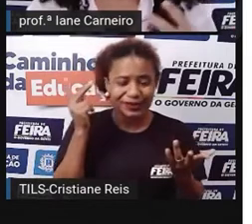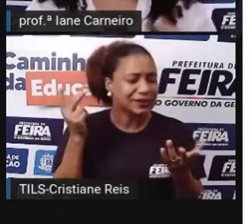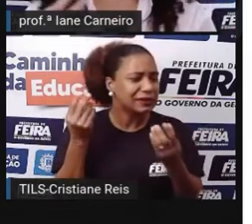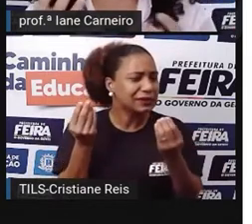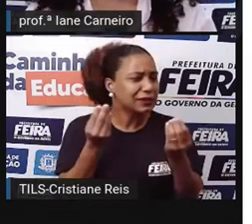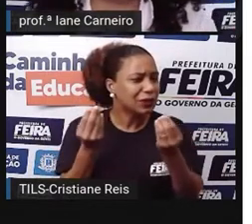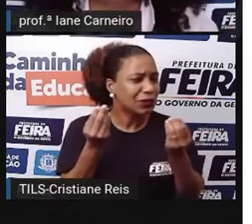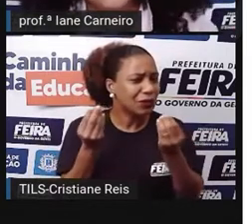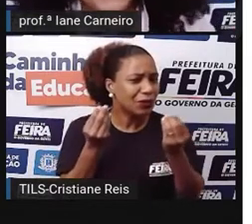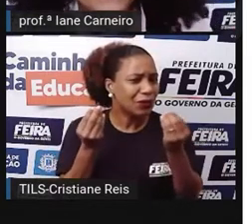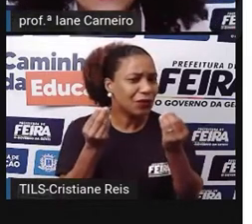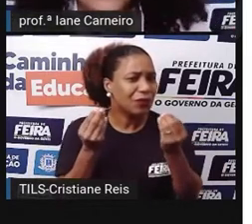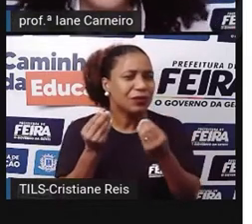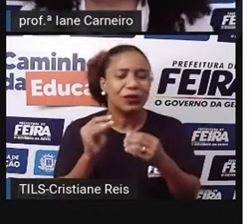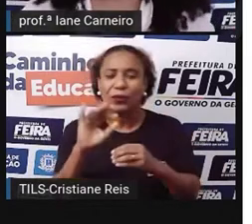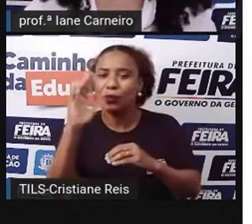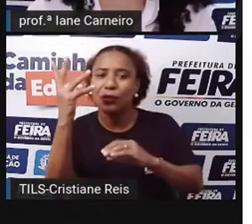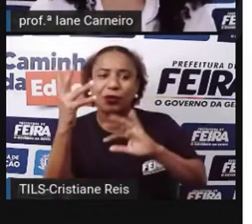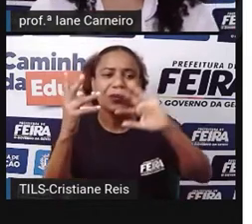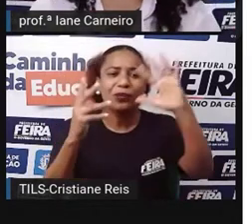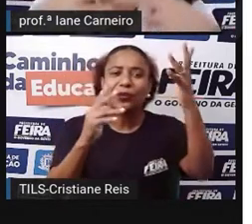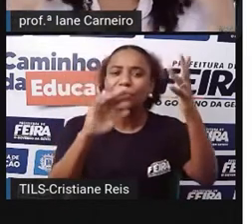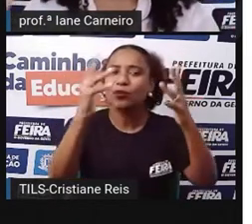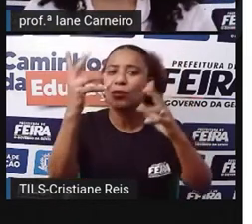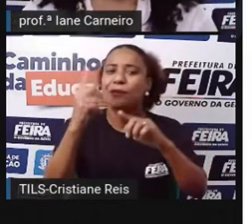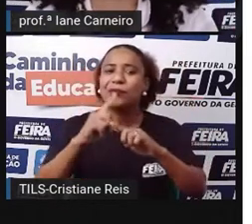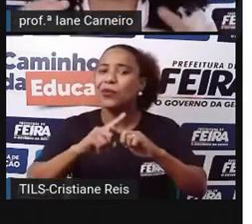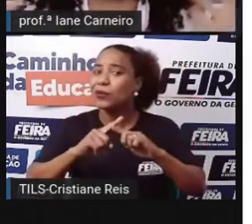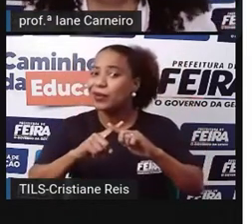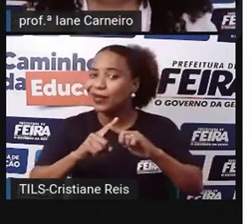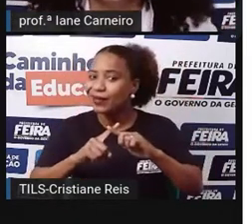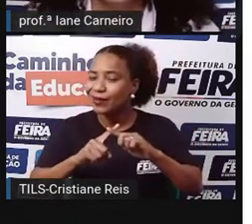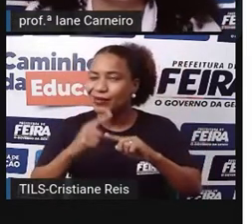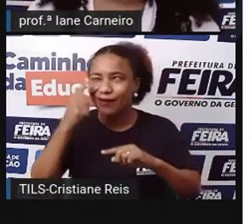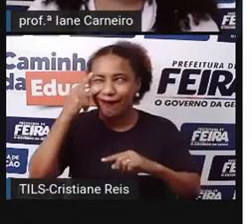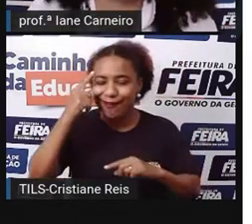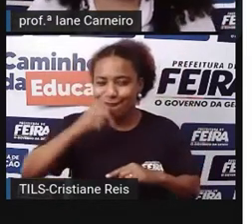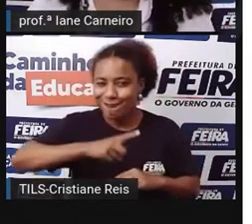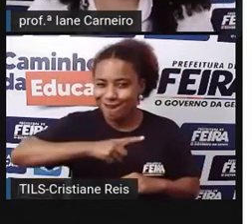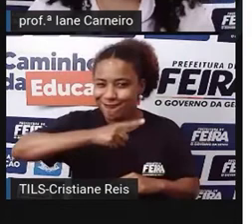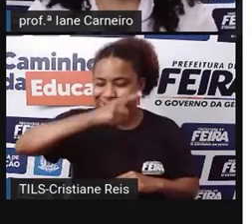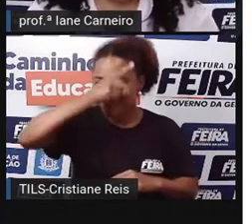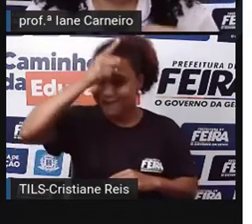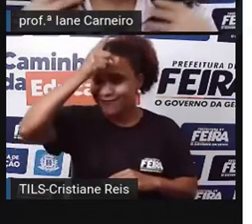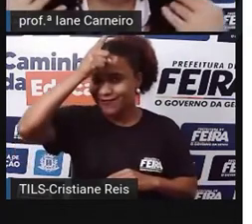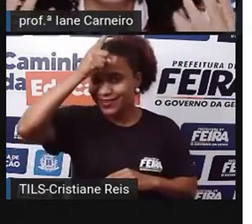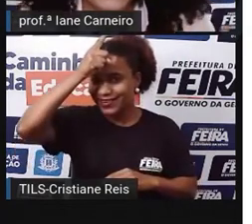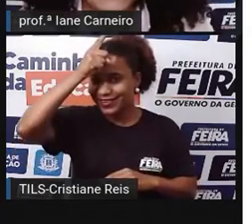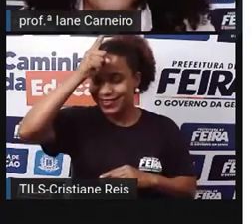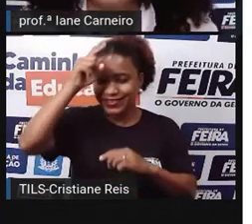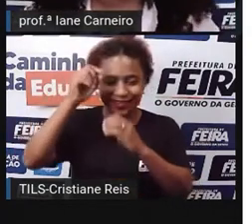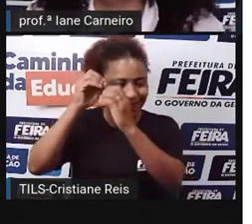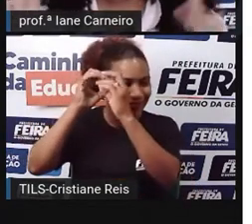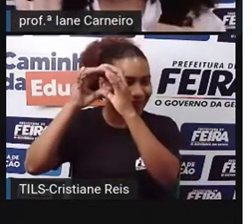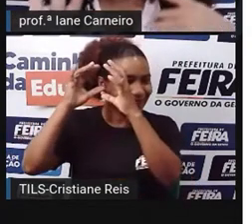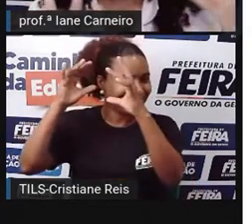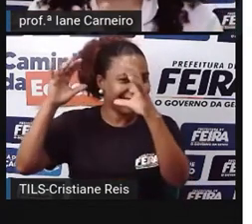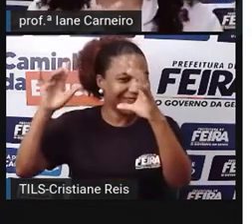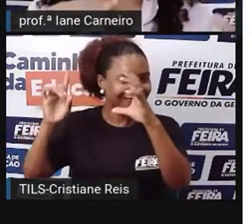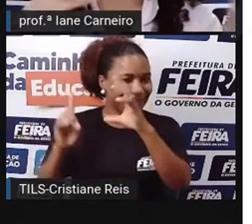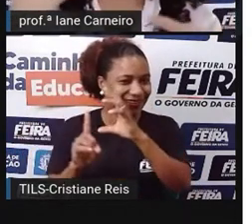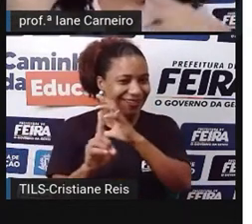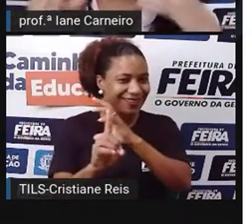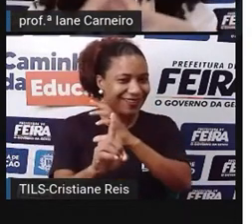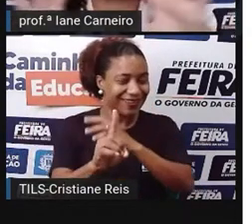às vezes, alguns fenômenos da natureza, alguns fenômenos que acontecem aí à nossa volta. E para explicar, eles